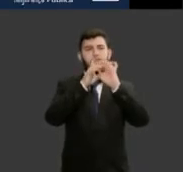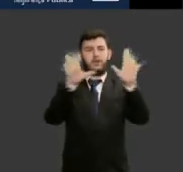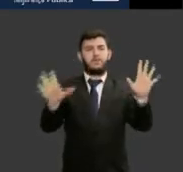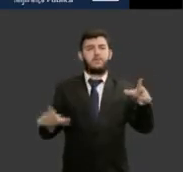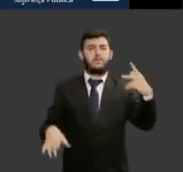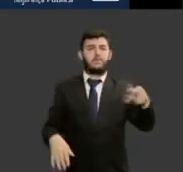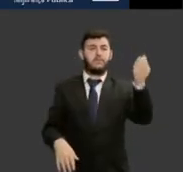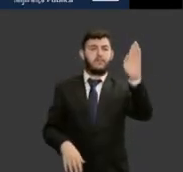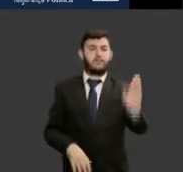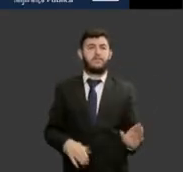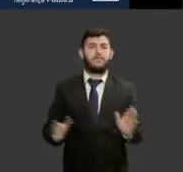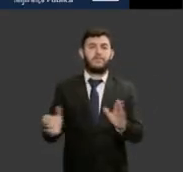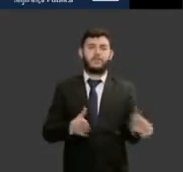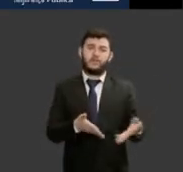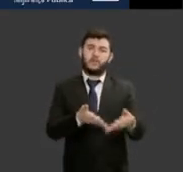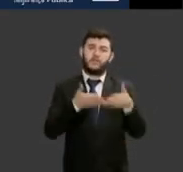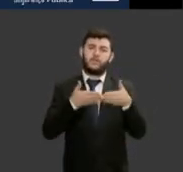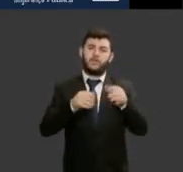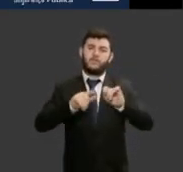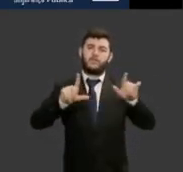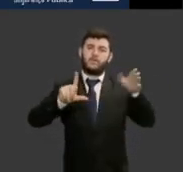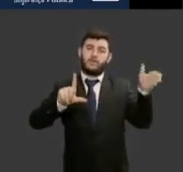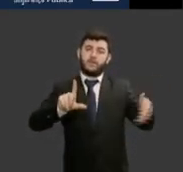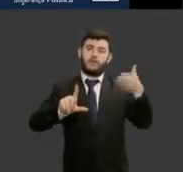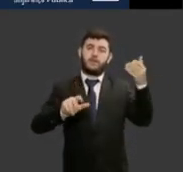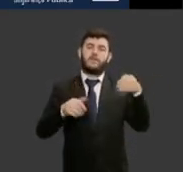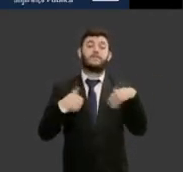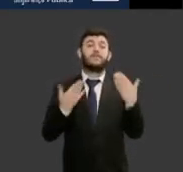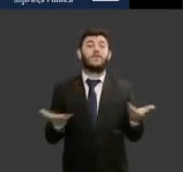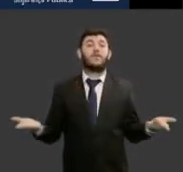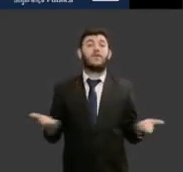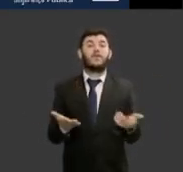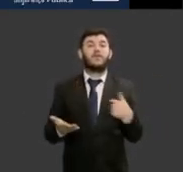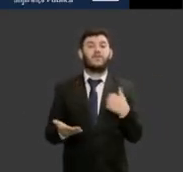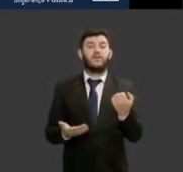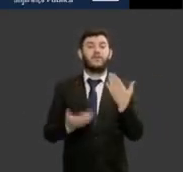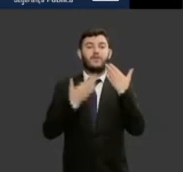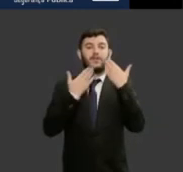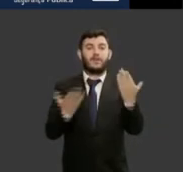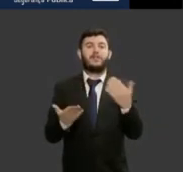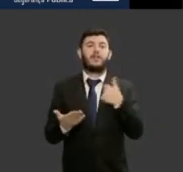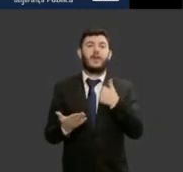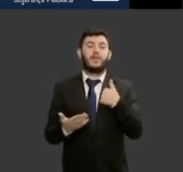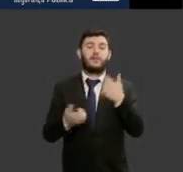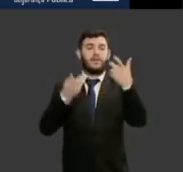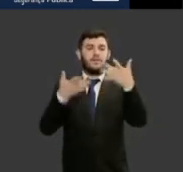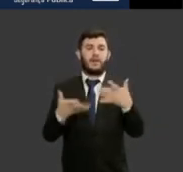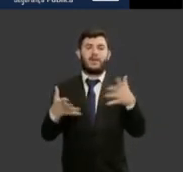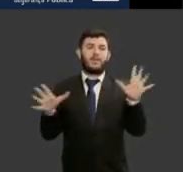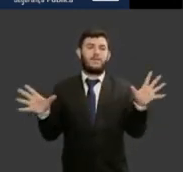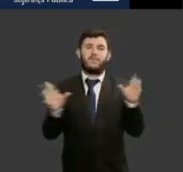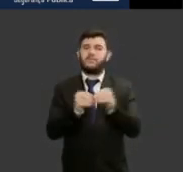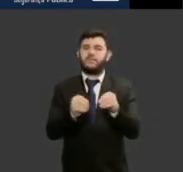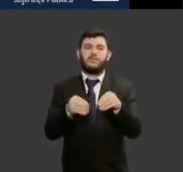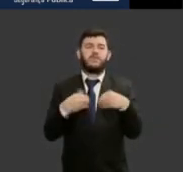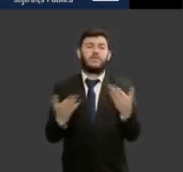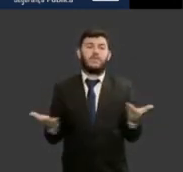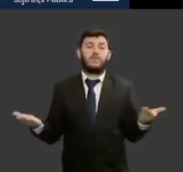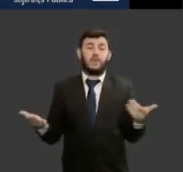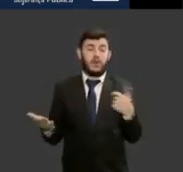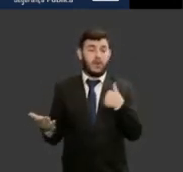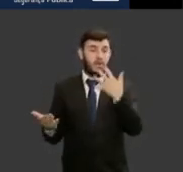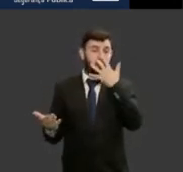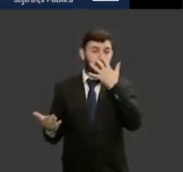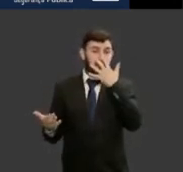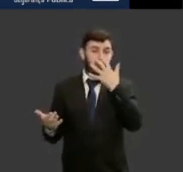agradeço minha fala é rápida prestigio as pessoas